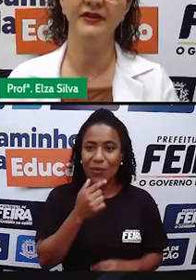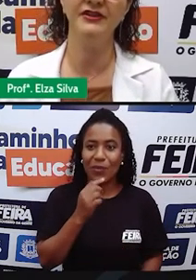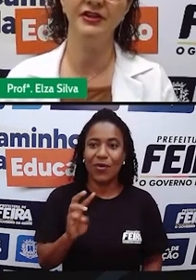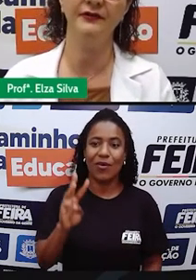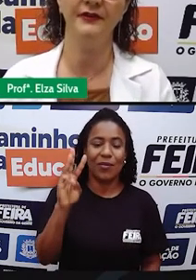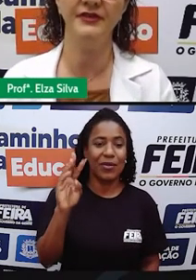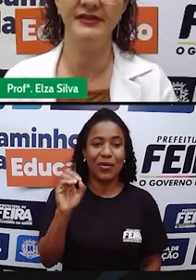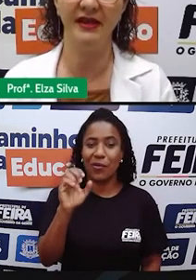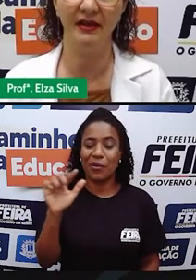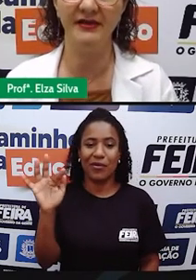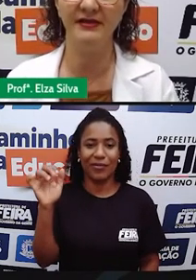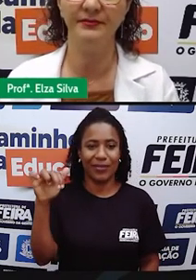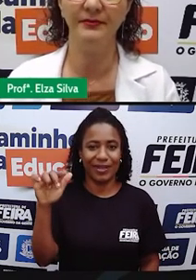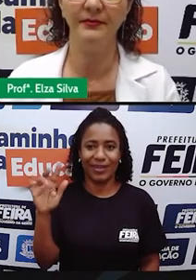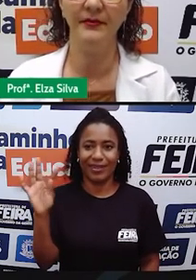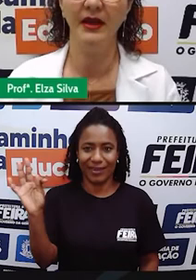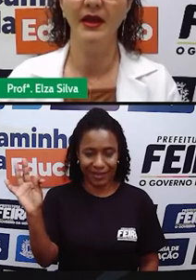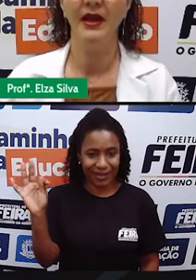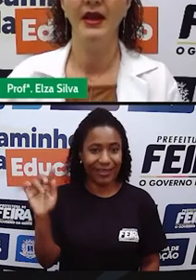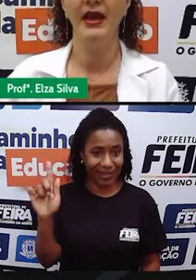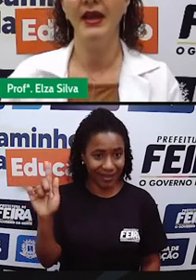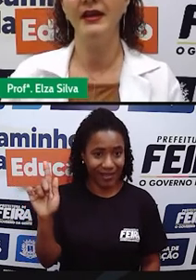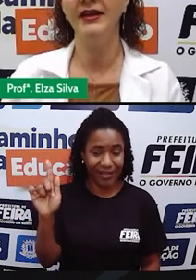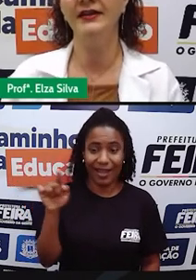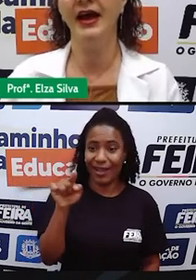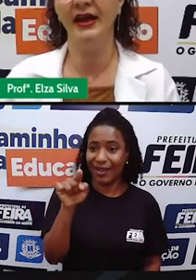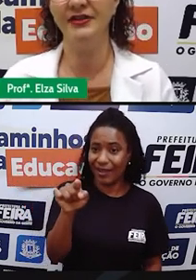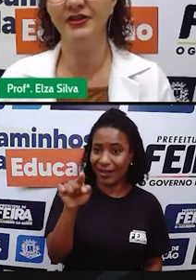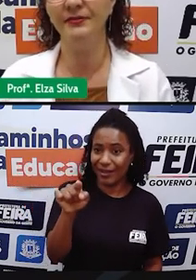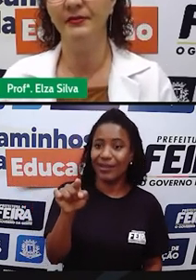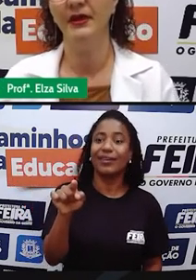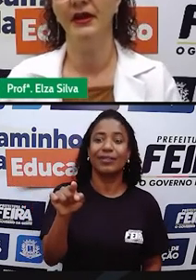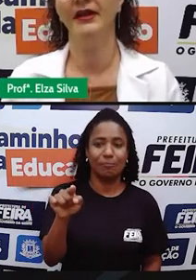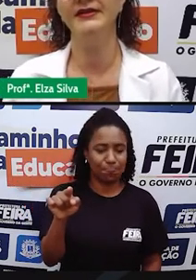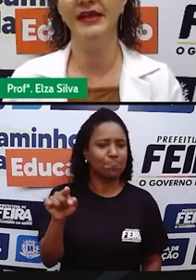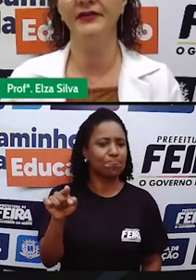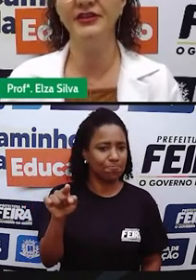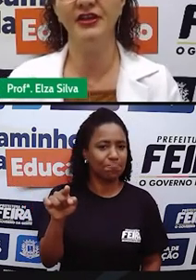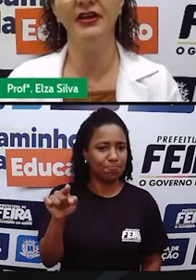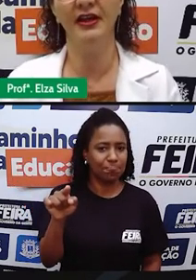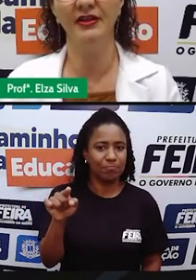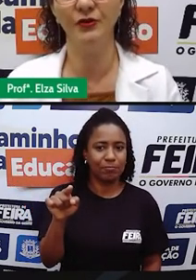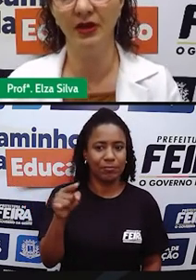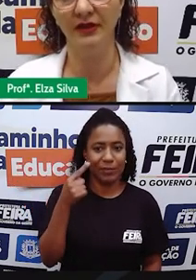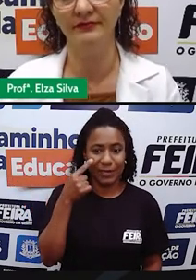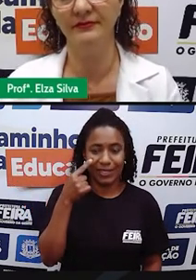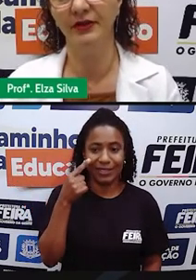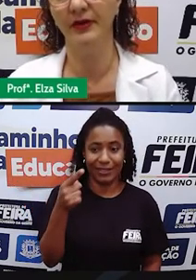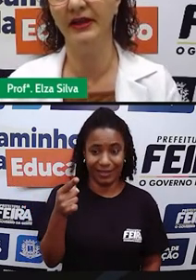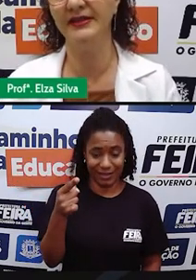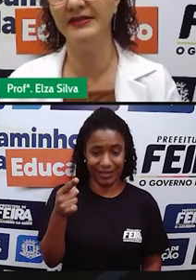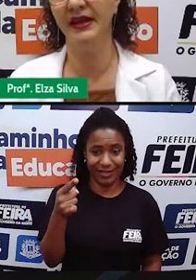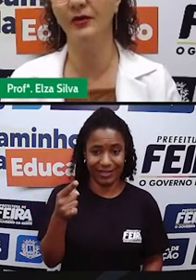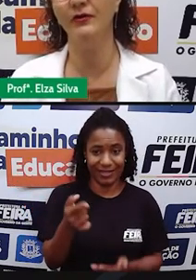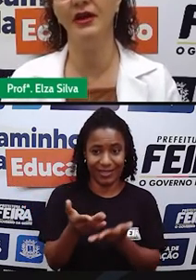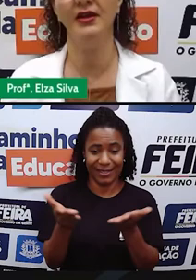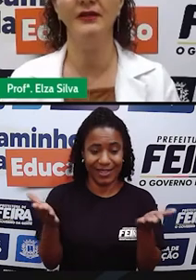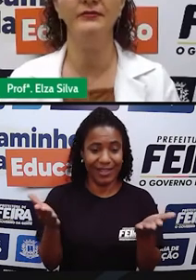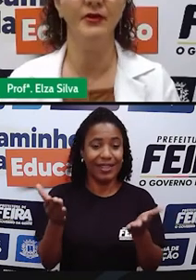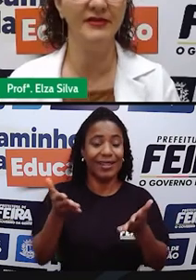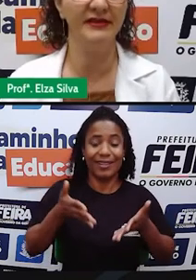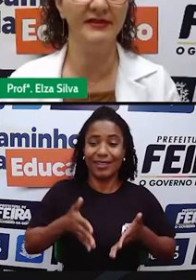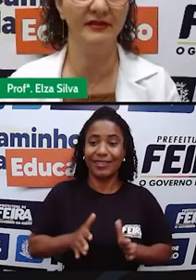in 1756 and he died in 1791. Então, ele nasceu